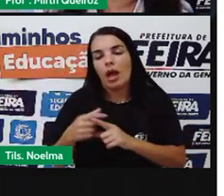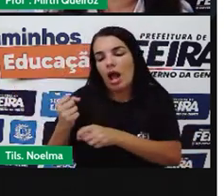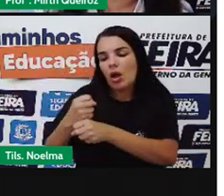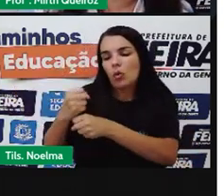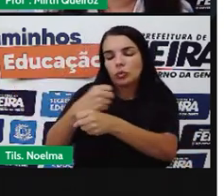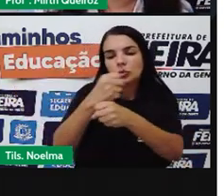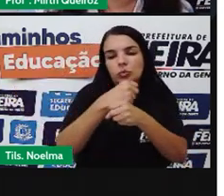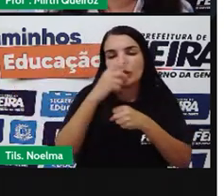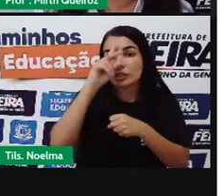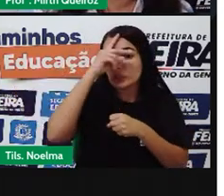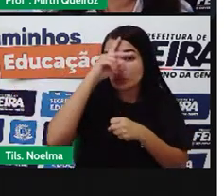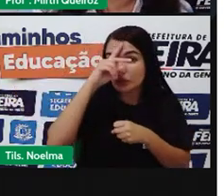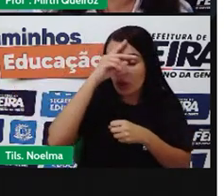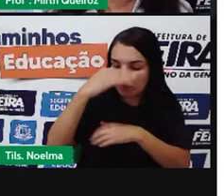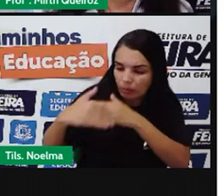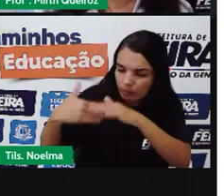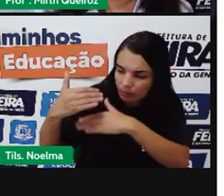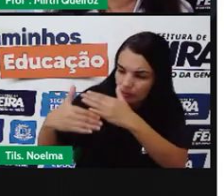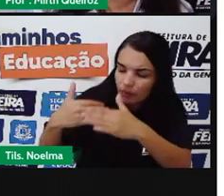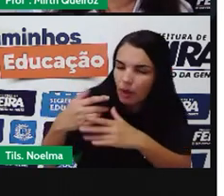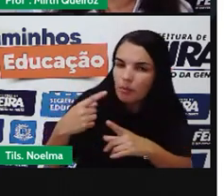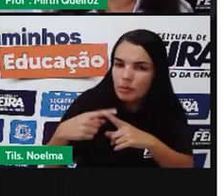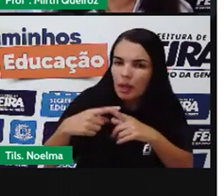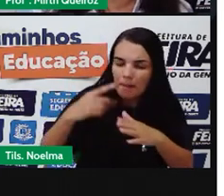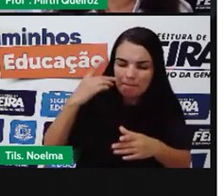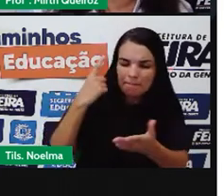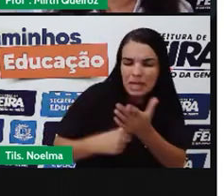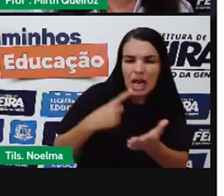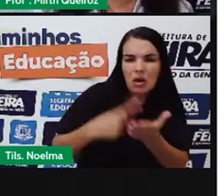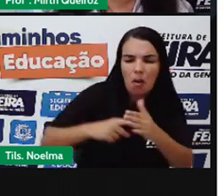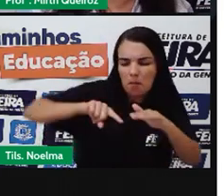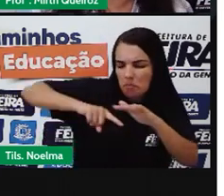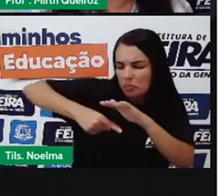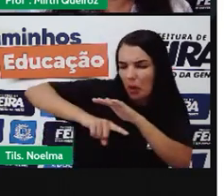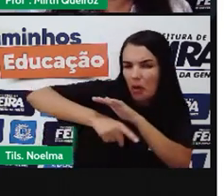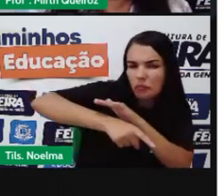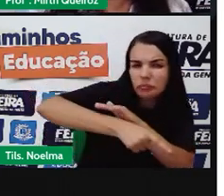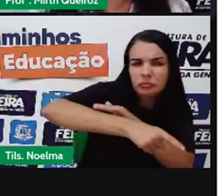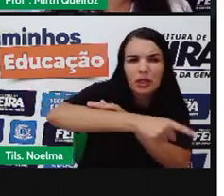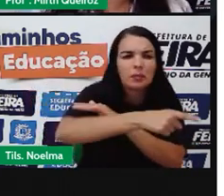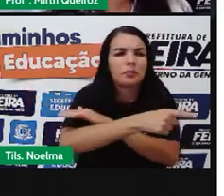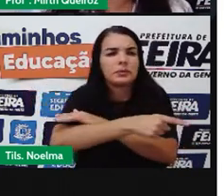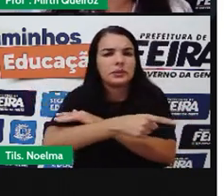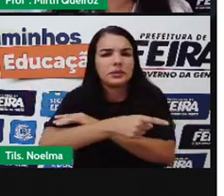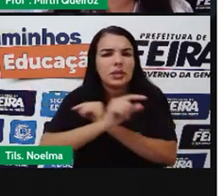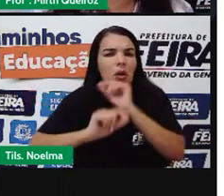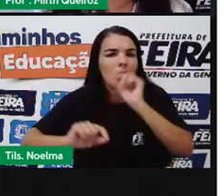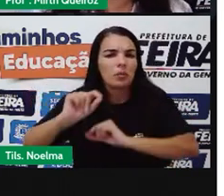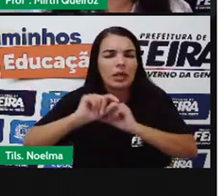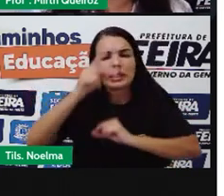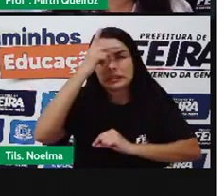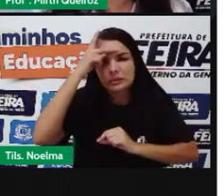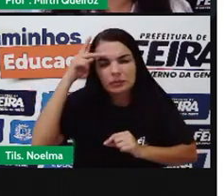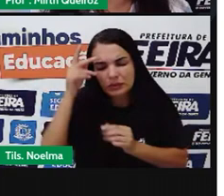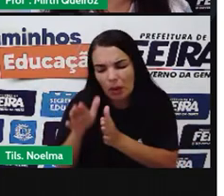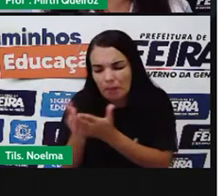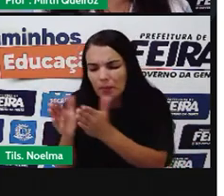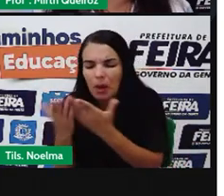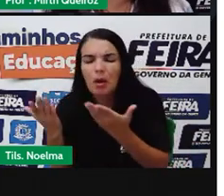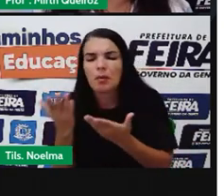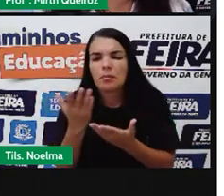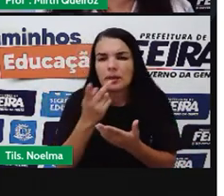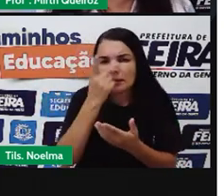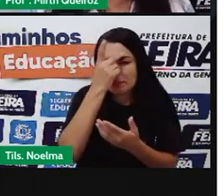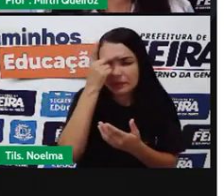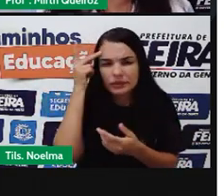Historicamente E que marcou Profundamente Esse povo Que seria a população negra